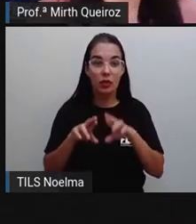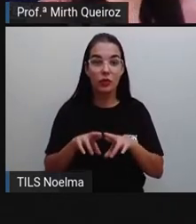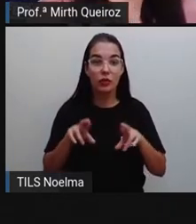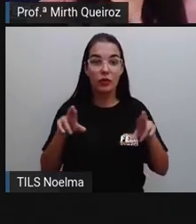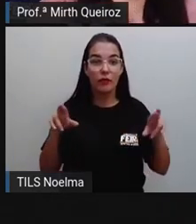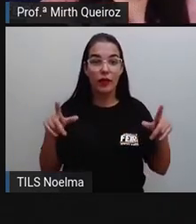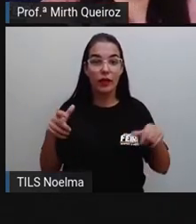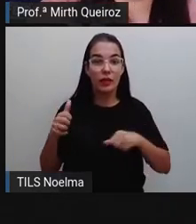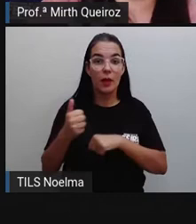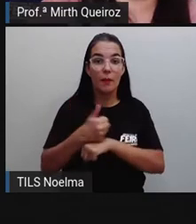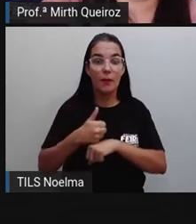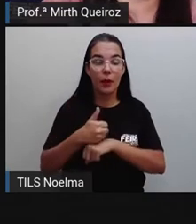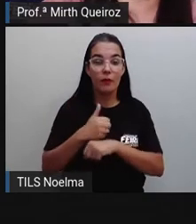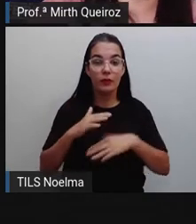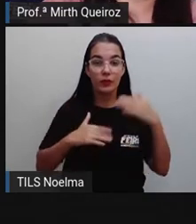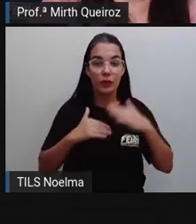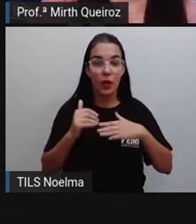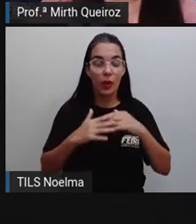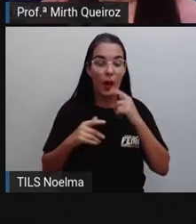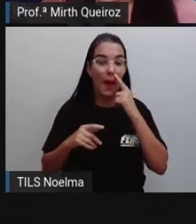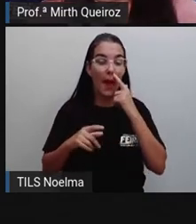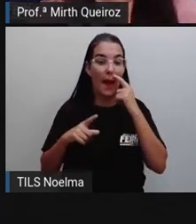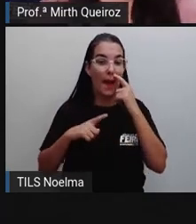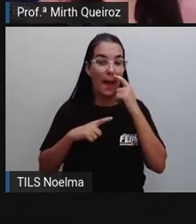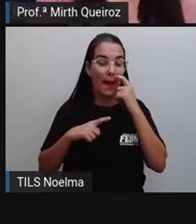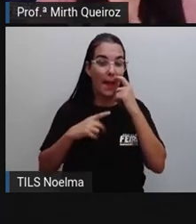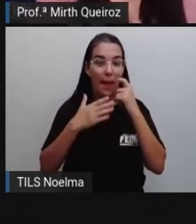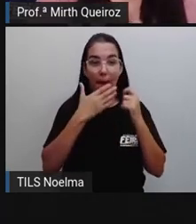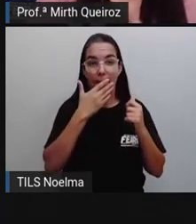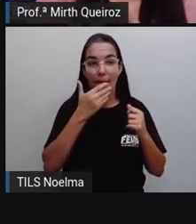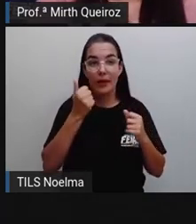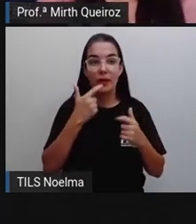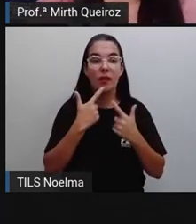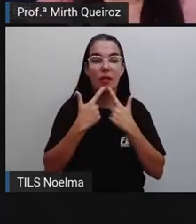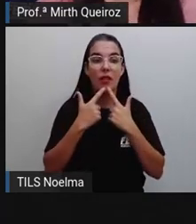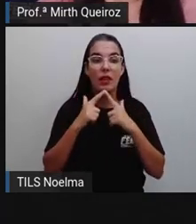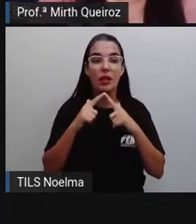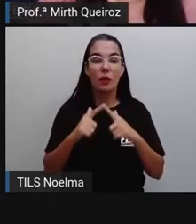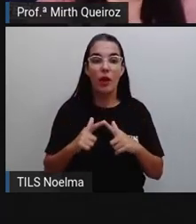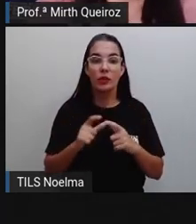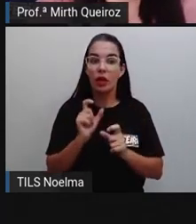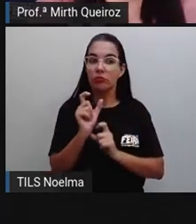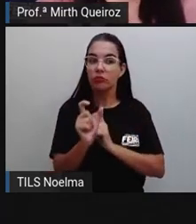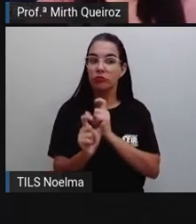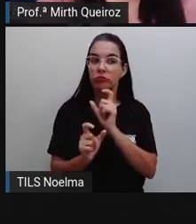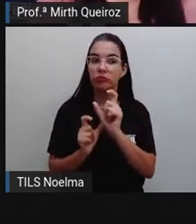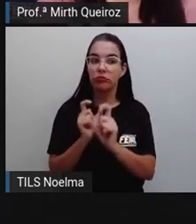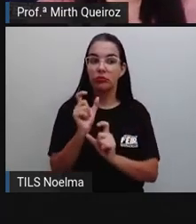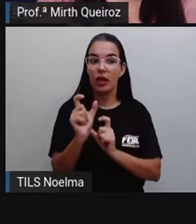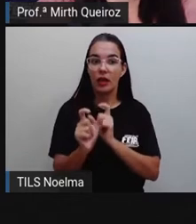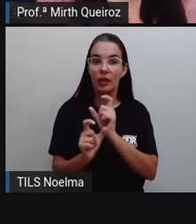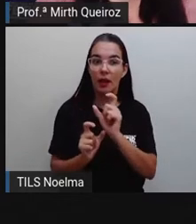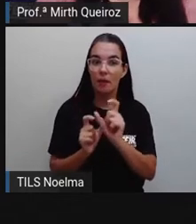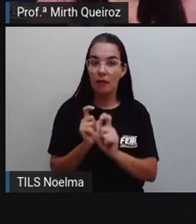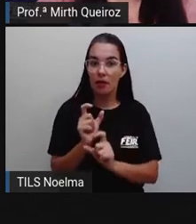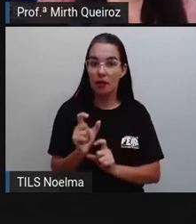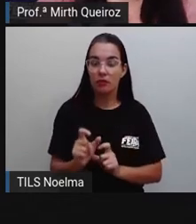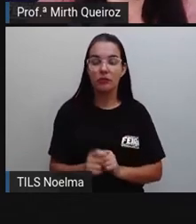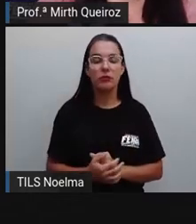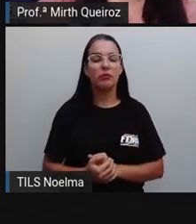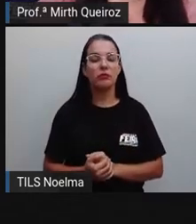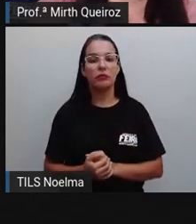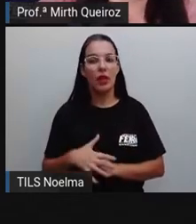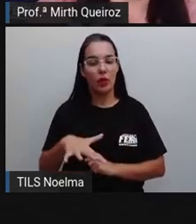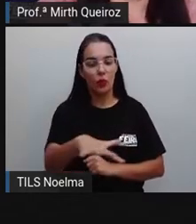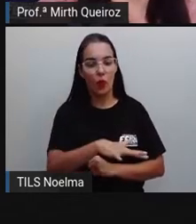e vai exigir uma linguagem mais formal e impessoal, que é utilizada aonde, gente? No ambiente